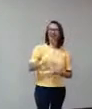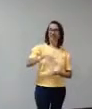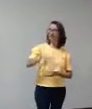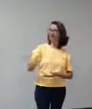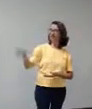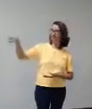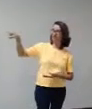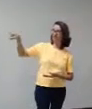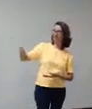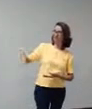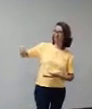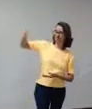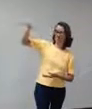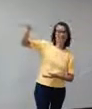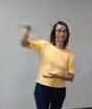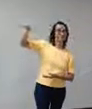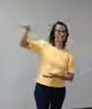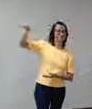É dessa altura essa obra dela.